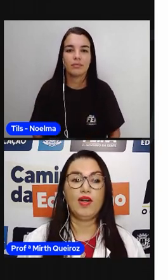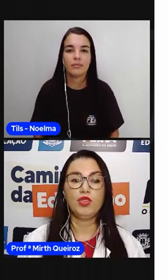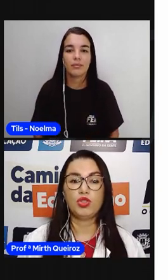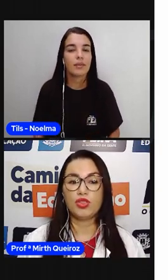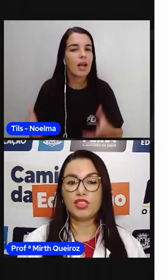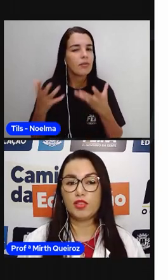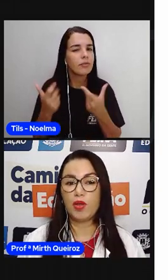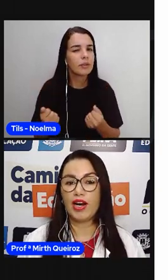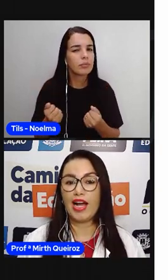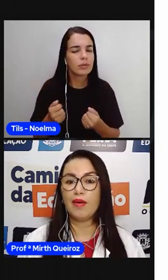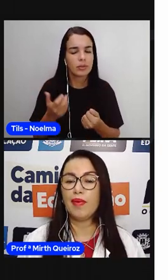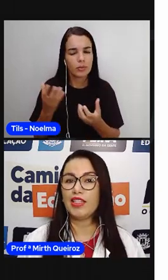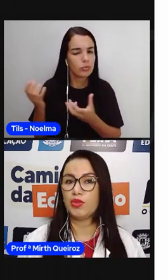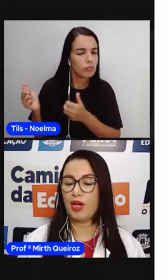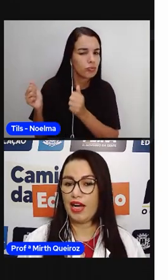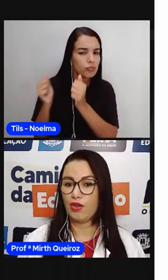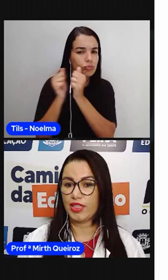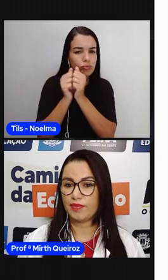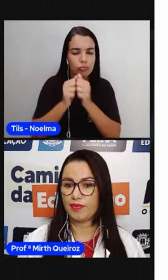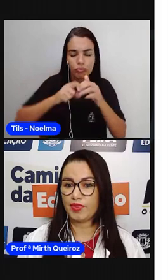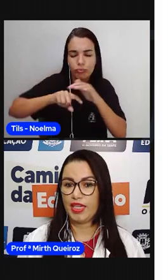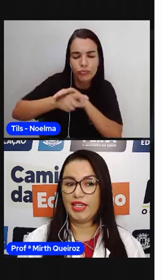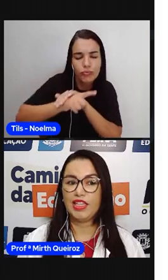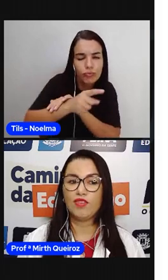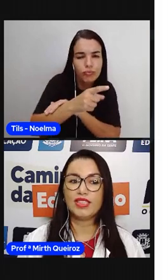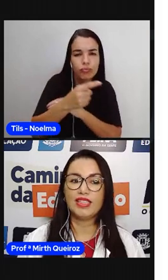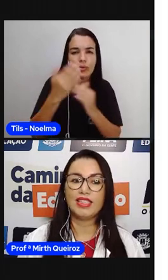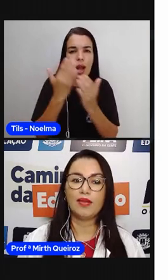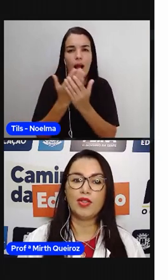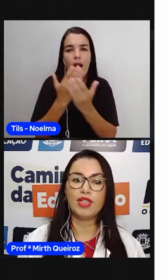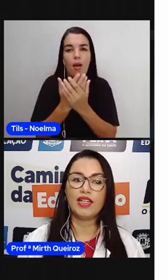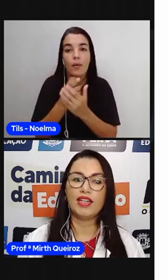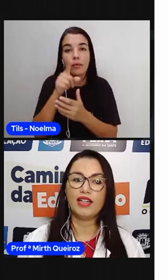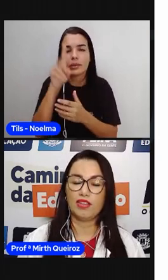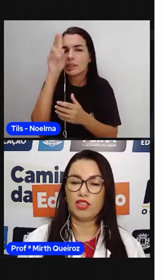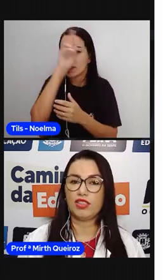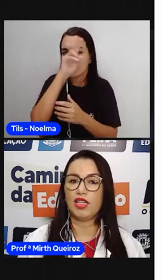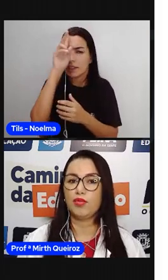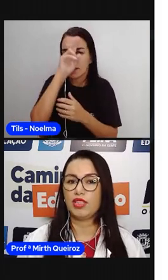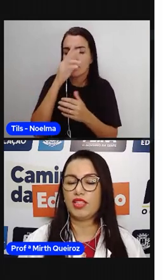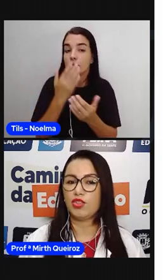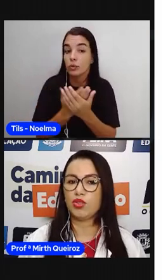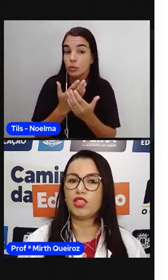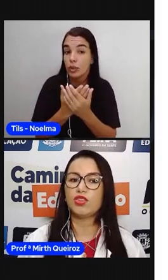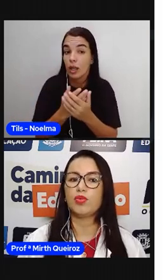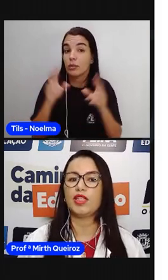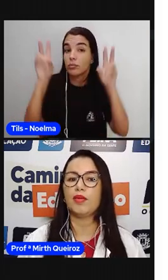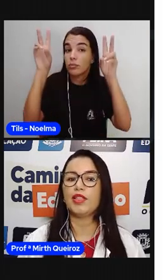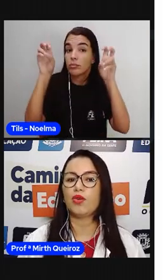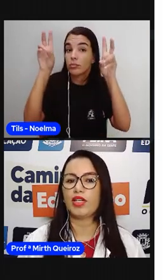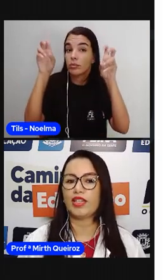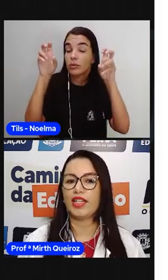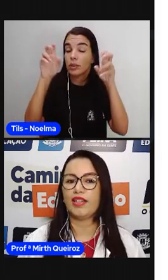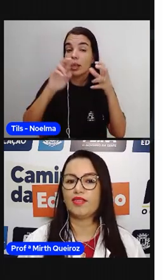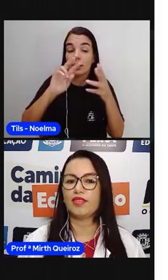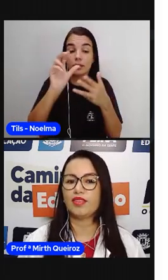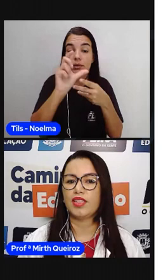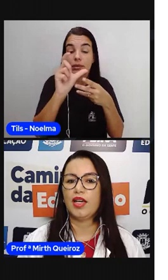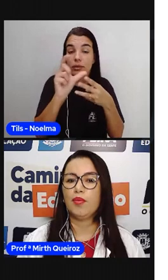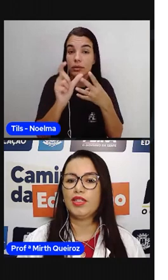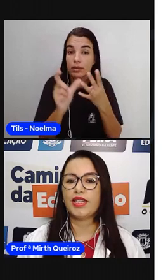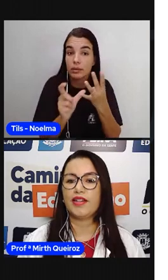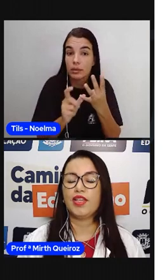Vamos juntos explorar mais uma aula? Então, vocês lembram que nós estamos aqui estudando sobre sílaba tônica, né?